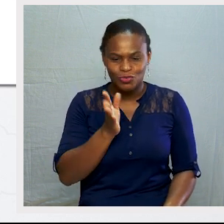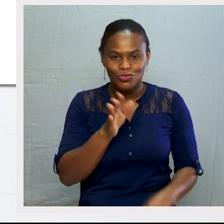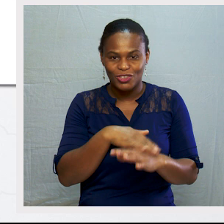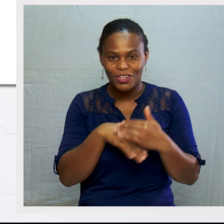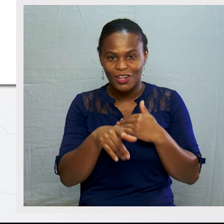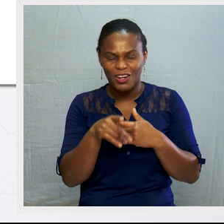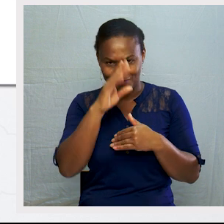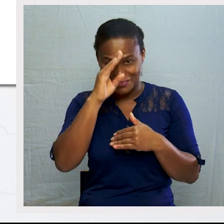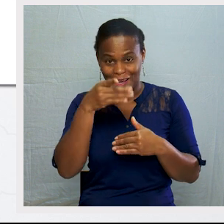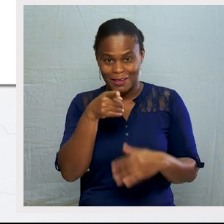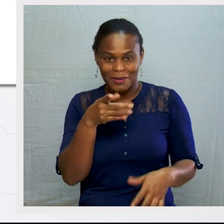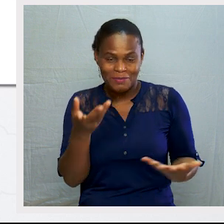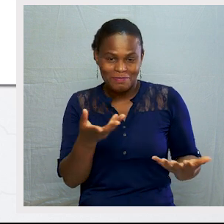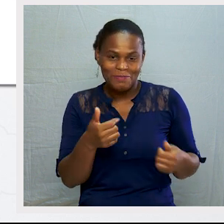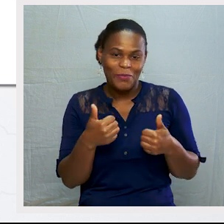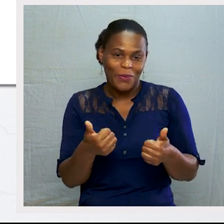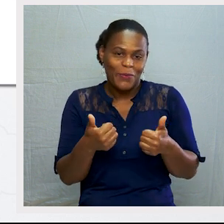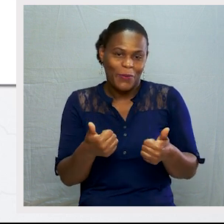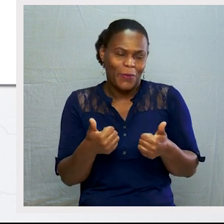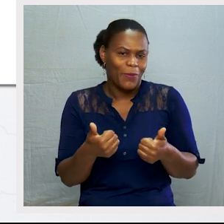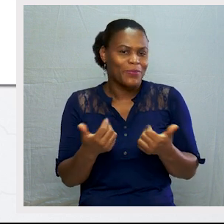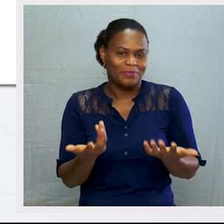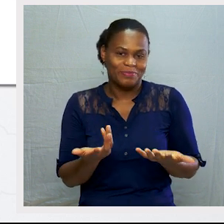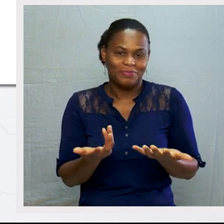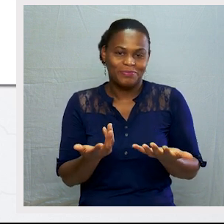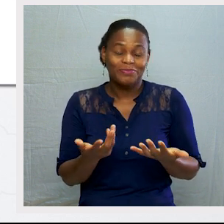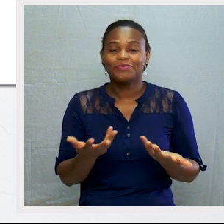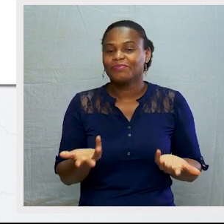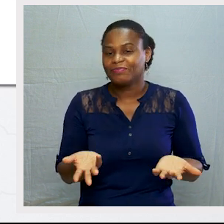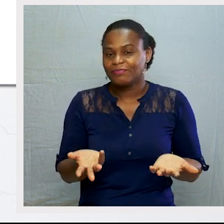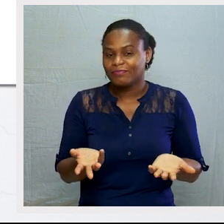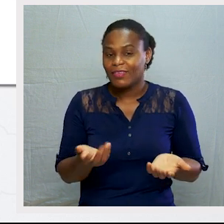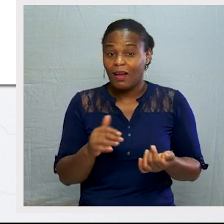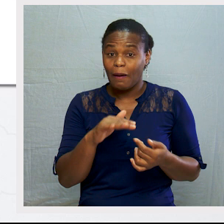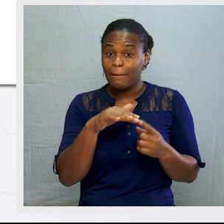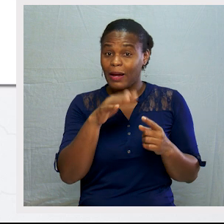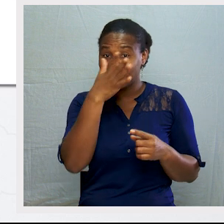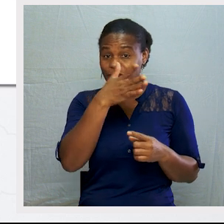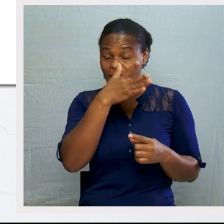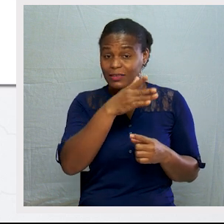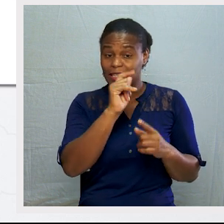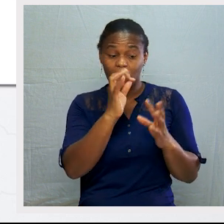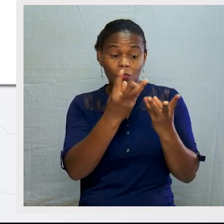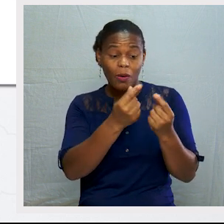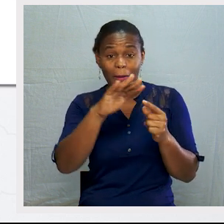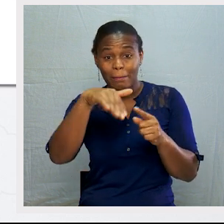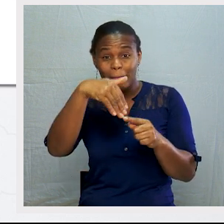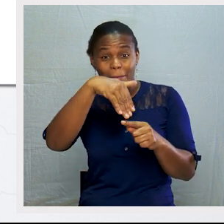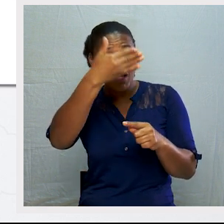Quem já fez? Quem sabe? Muito bem, muito bem. Então, a principal atividade